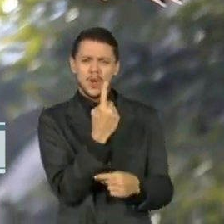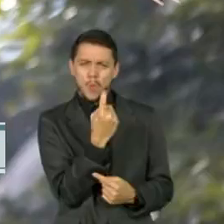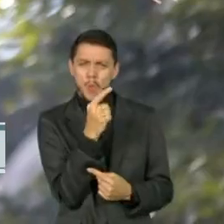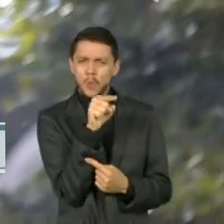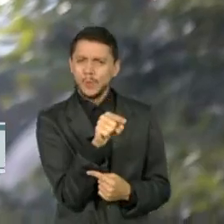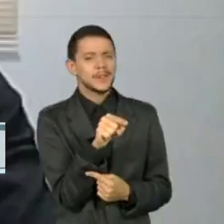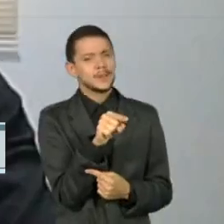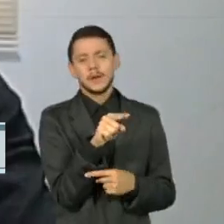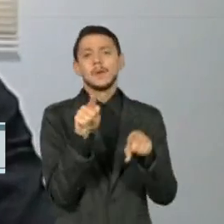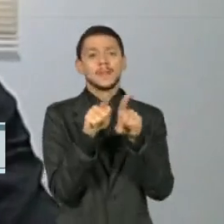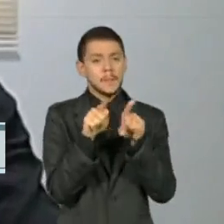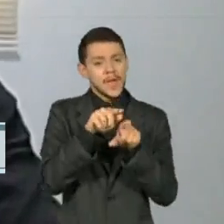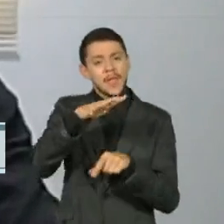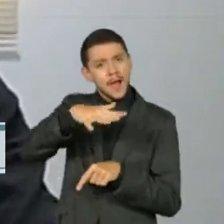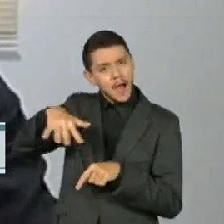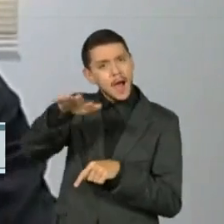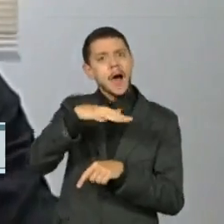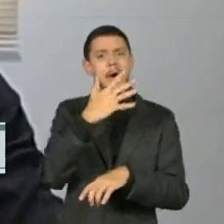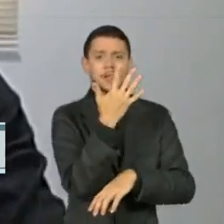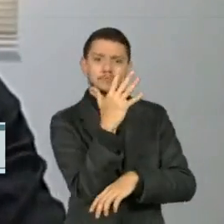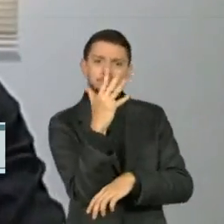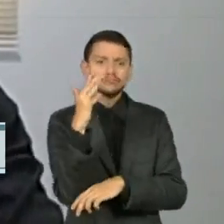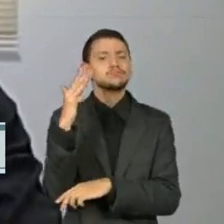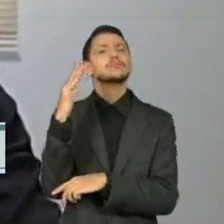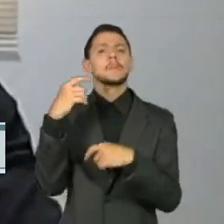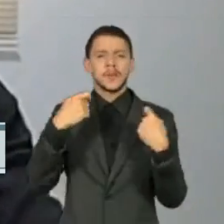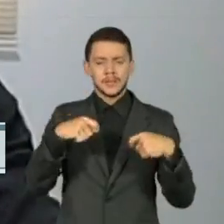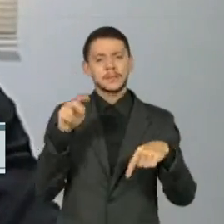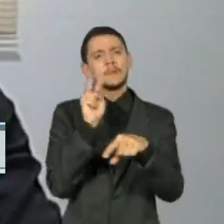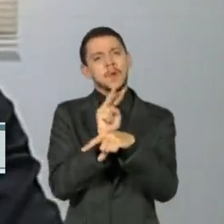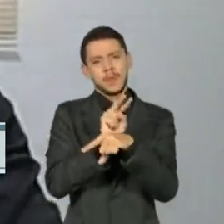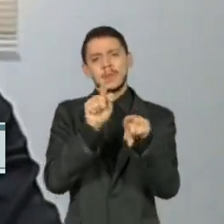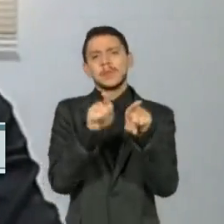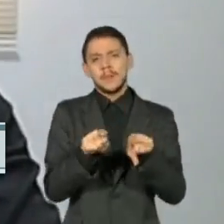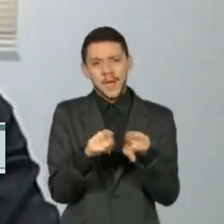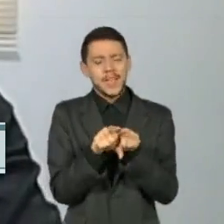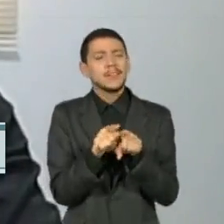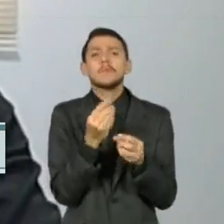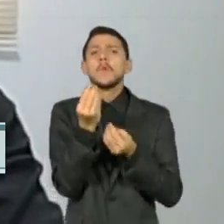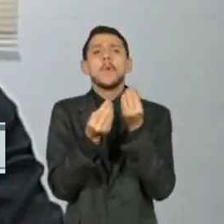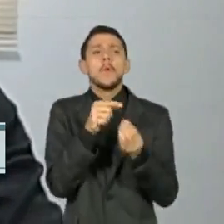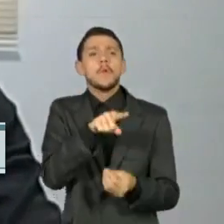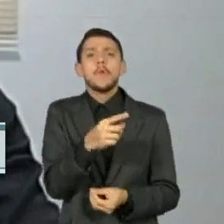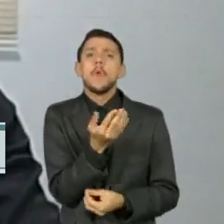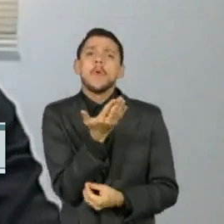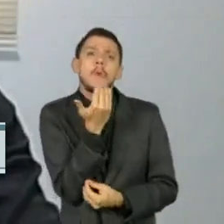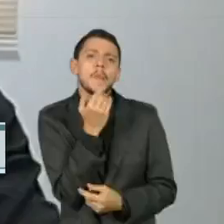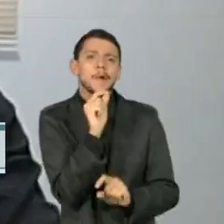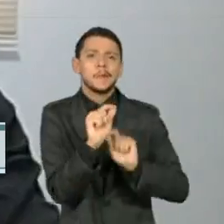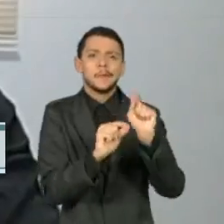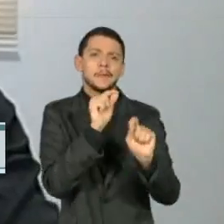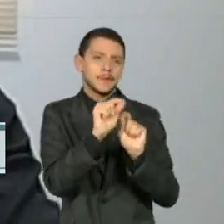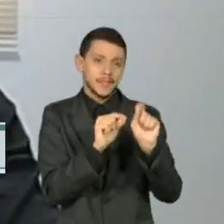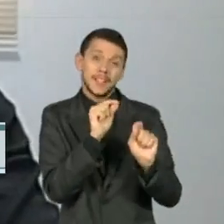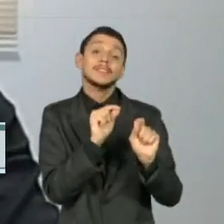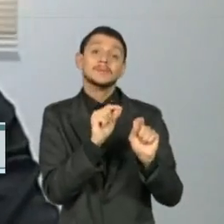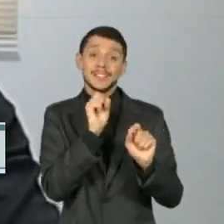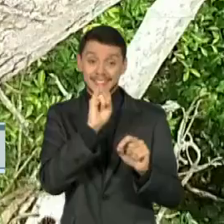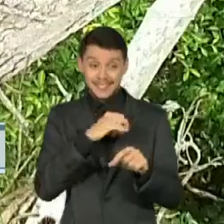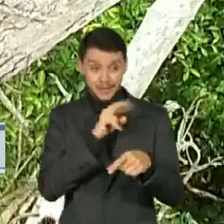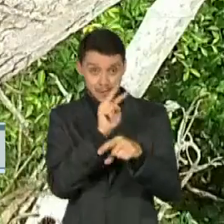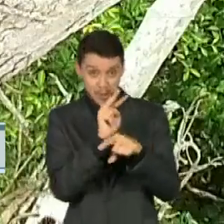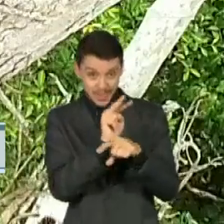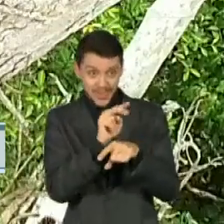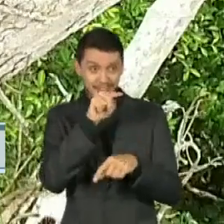as condições daquele habitat, a oferta alimentar daquele habitat. Então se você está protegendo a